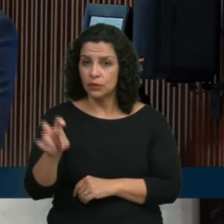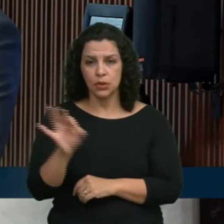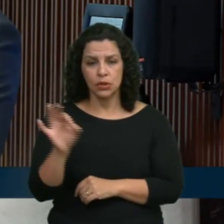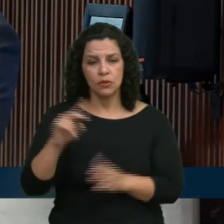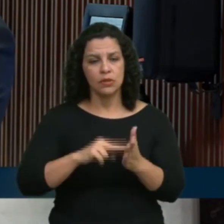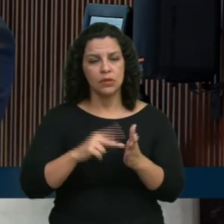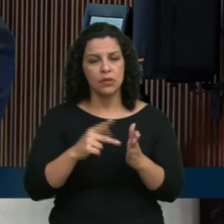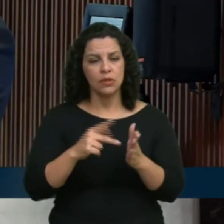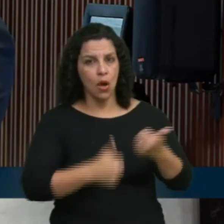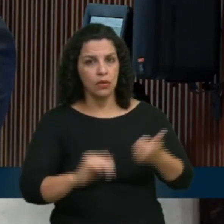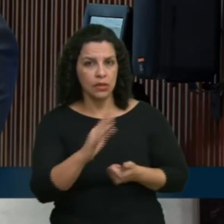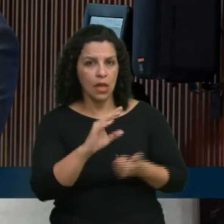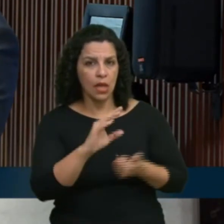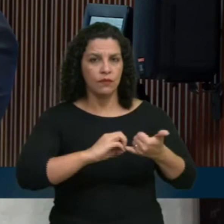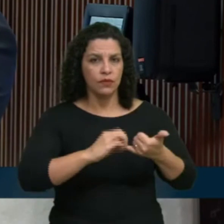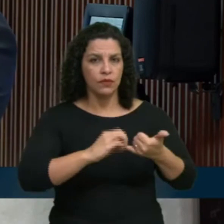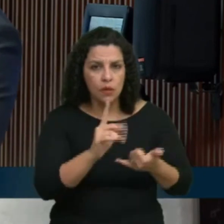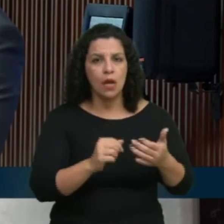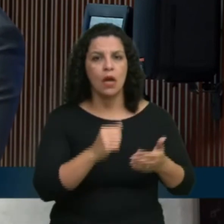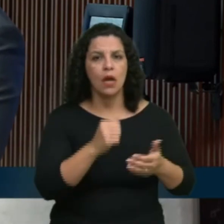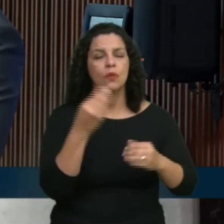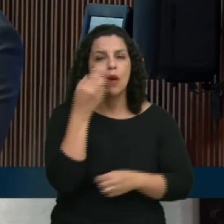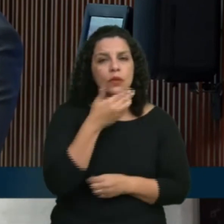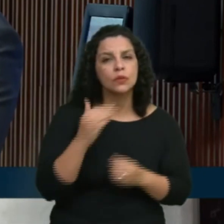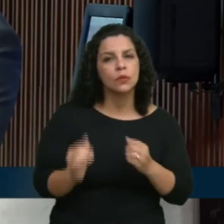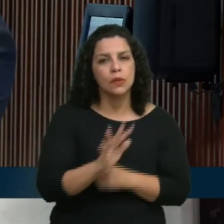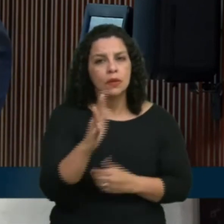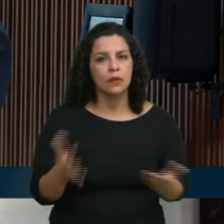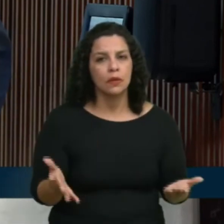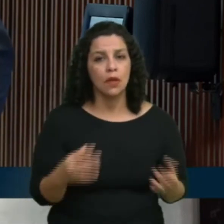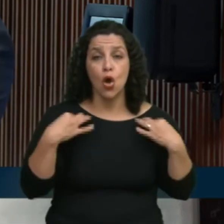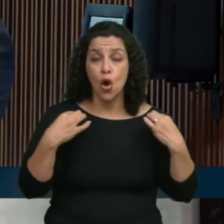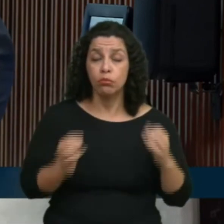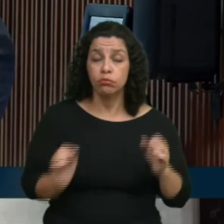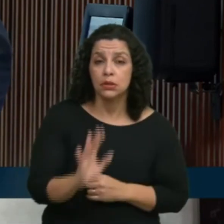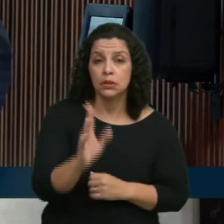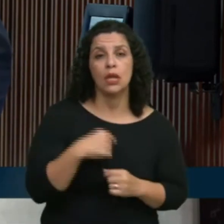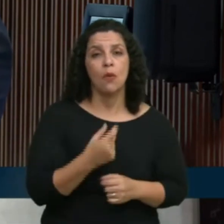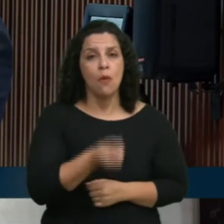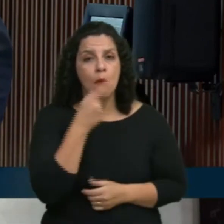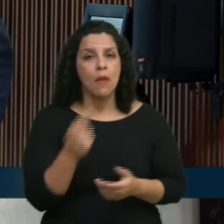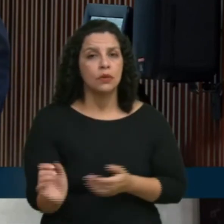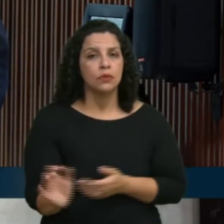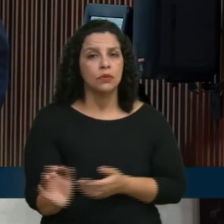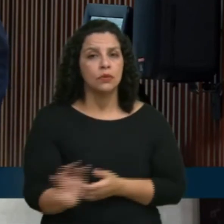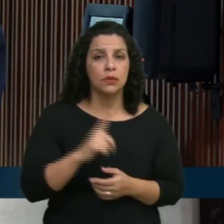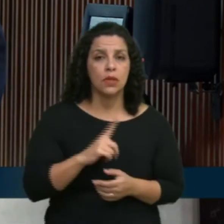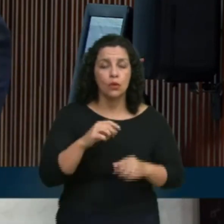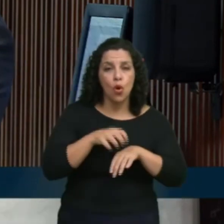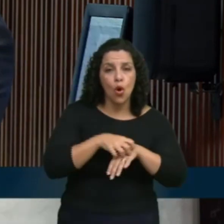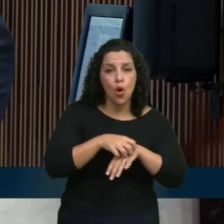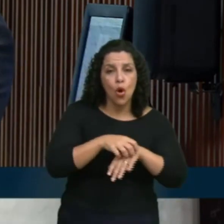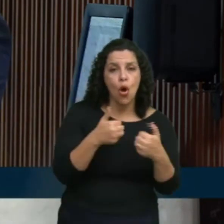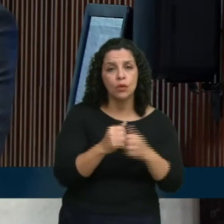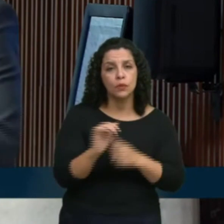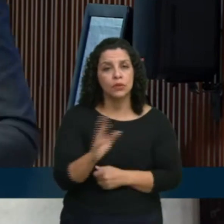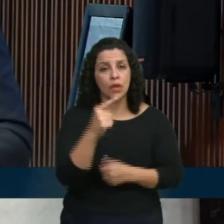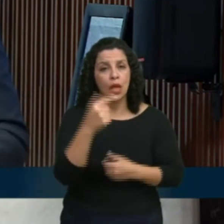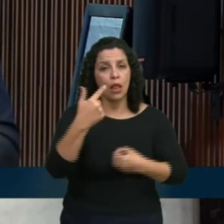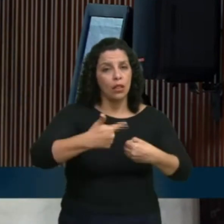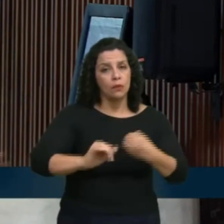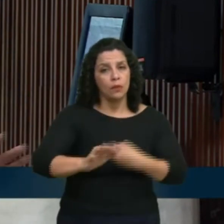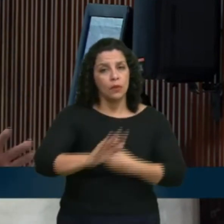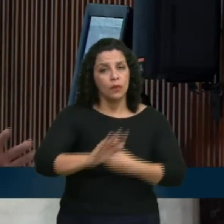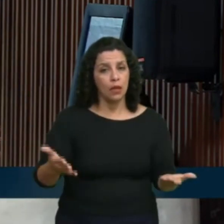Arroz mais caro, feijão mais caro, açúcar mais caro, roupa mais cara, remédio mais caro, transporte mais caro, combustível